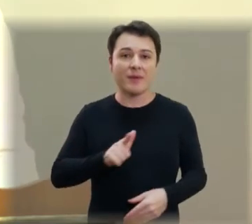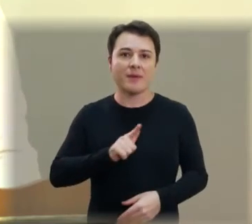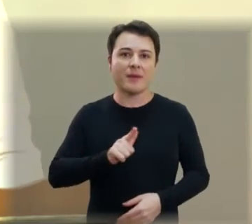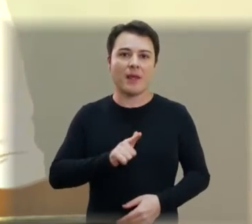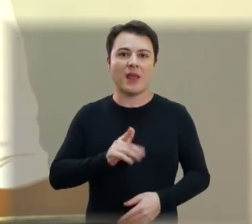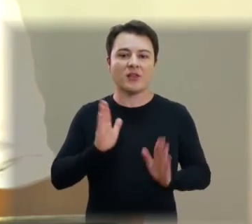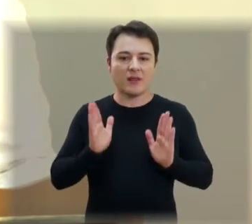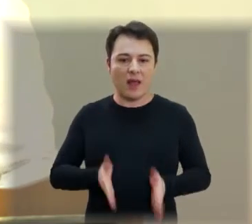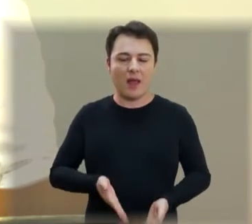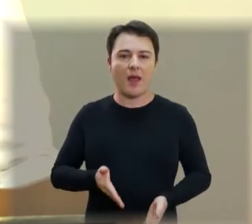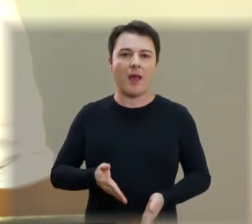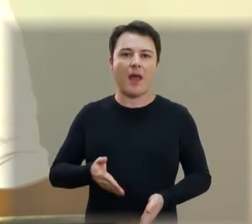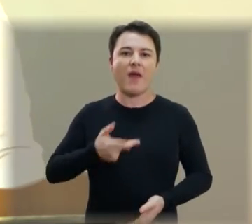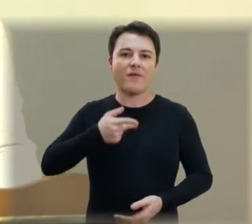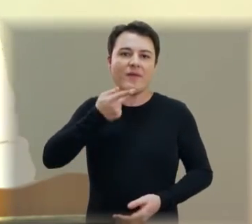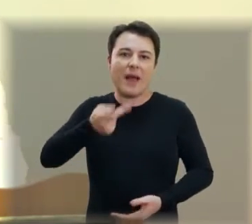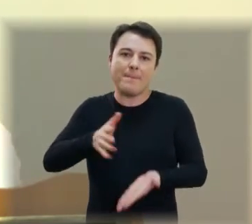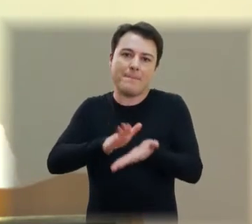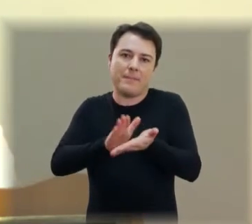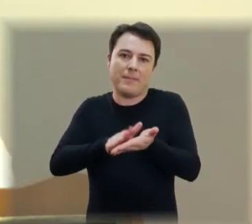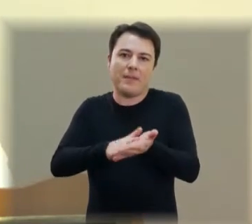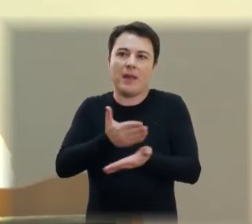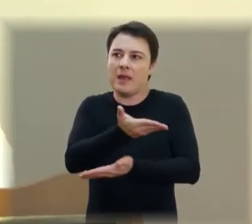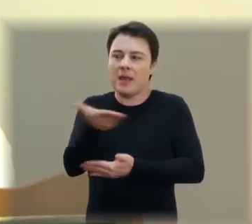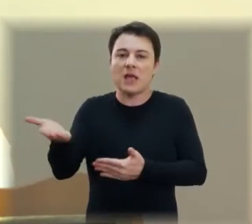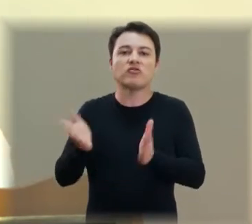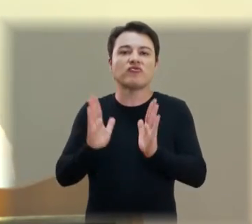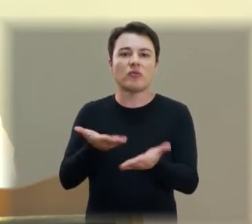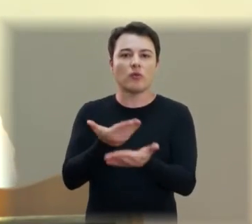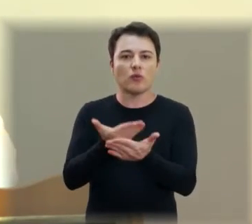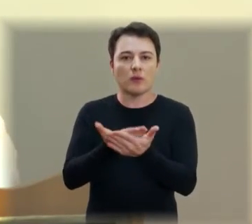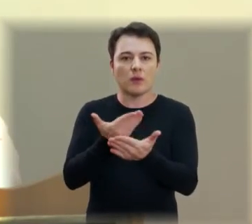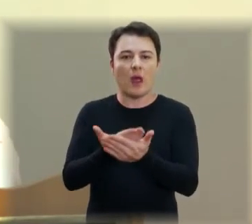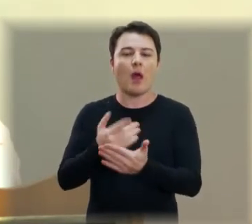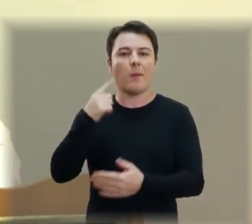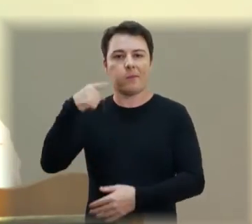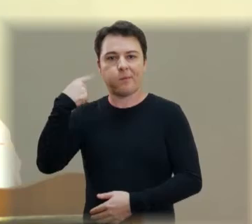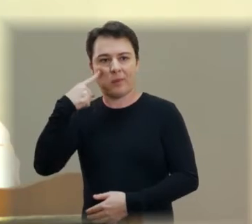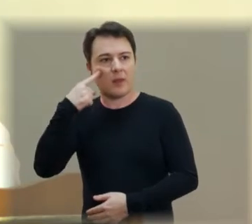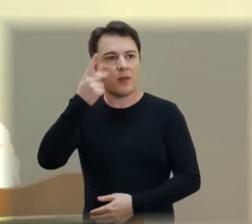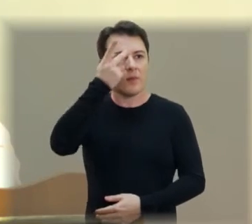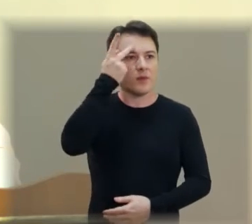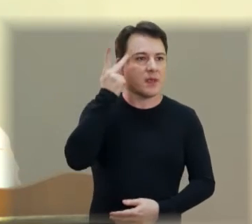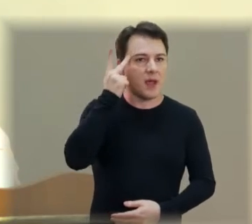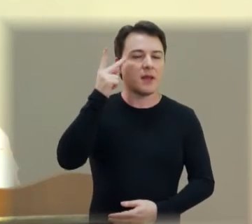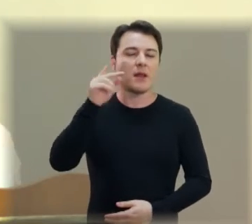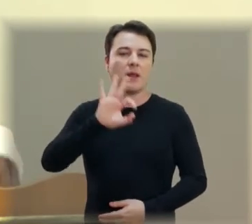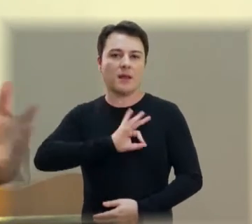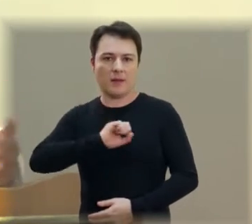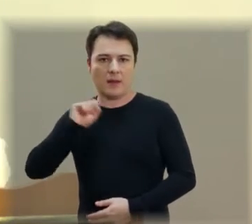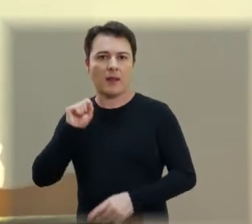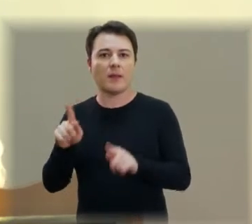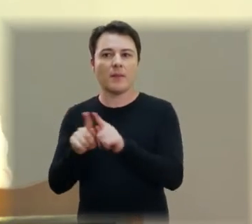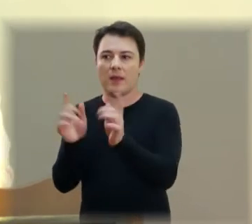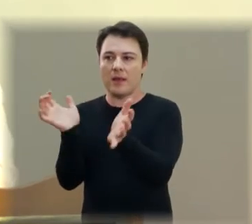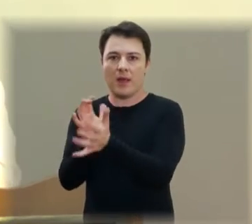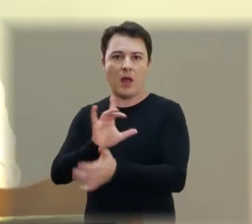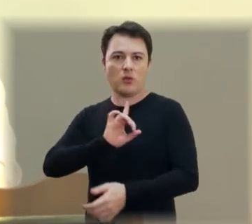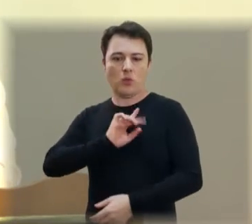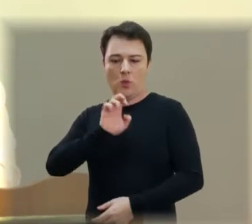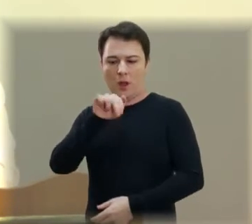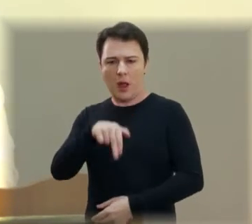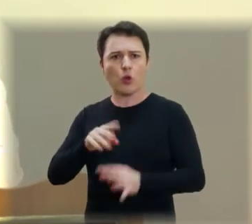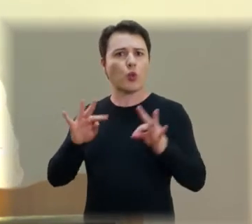Direito, inclusive, querendo aí saudar todos aqueles que cursaram Direito, Tenente, Porçane, todos os colegas de profissão, doutor Elton Negrini, que é